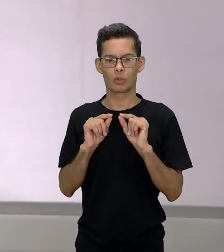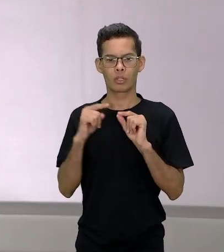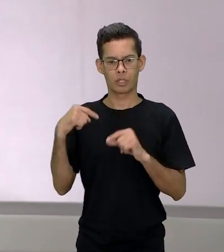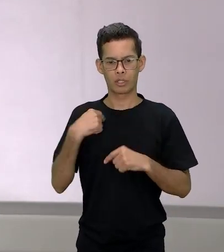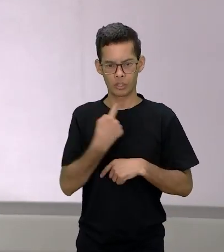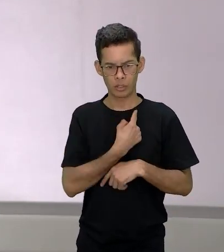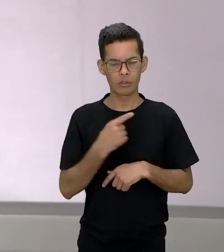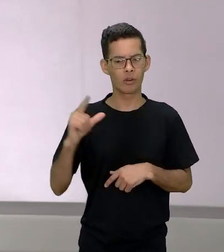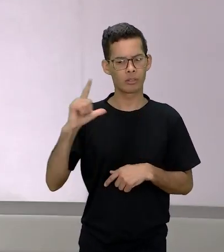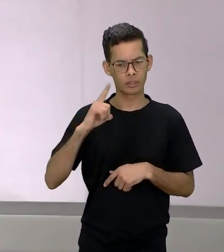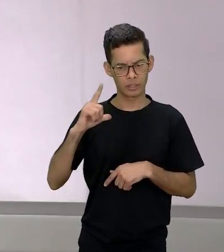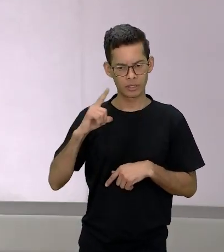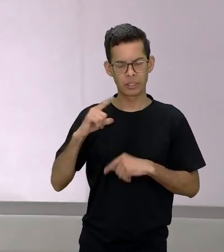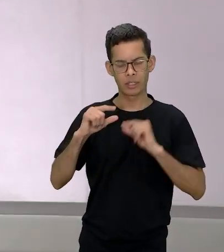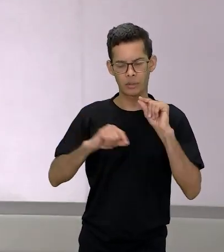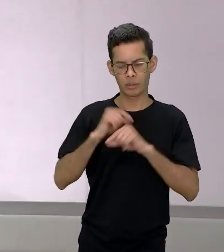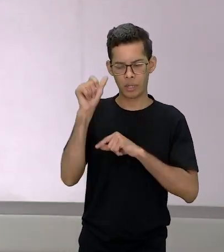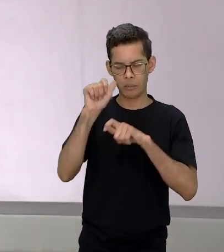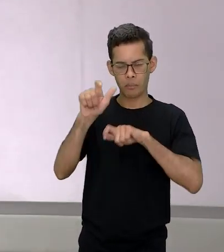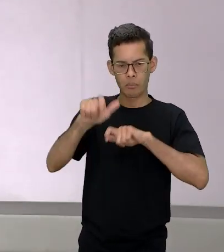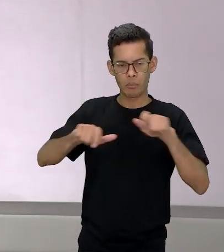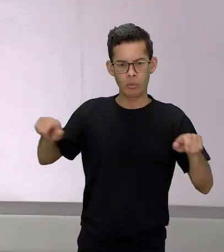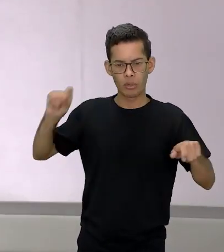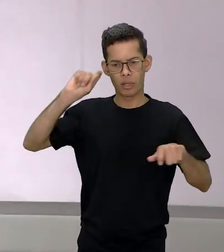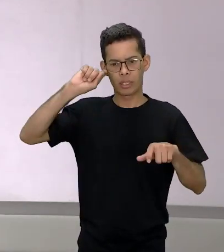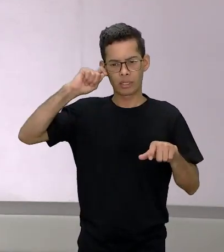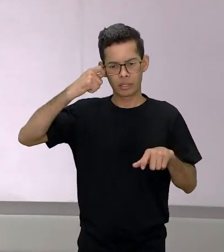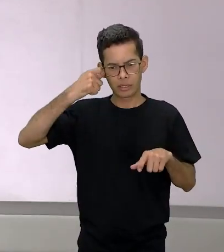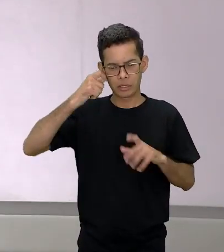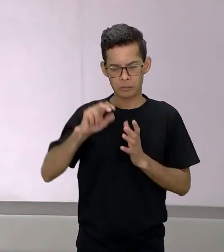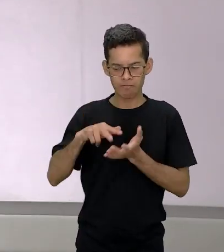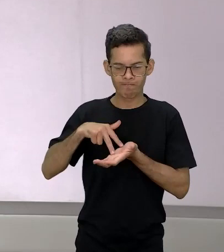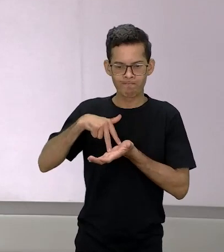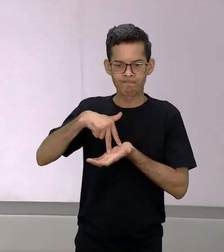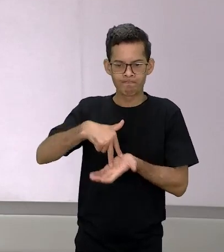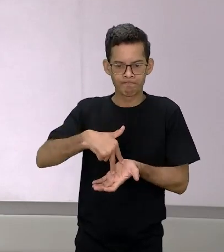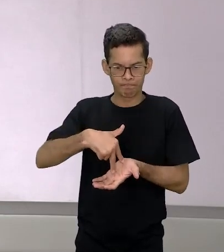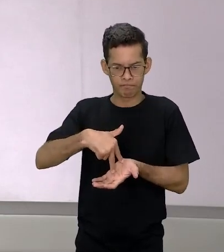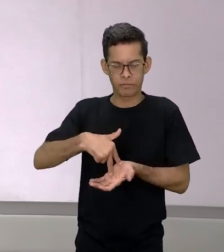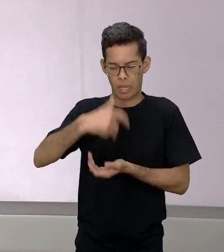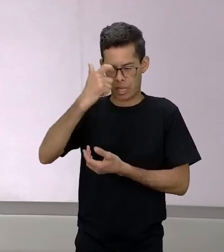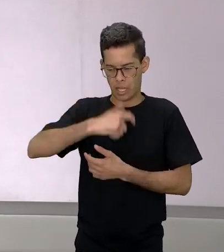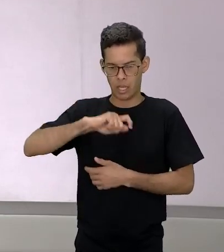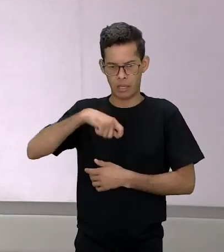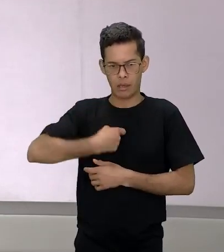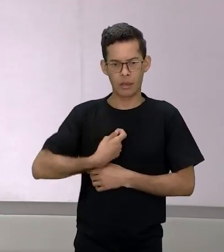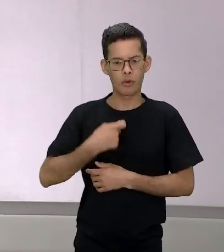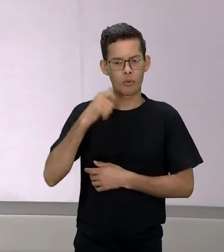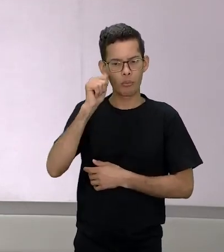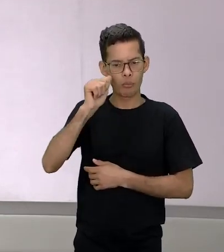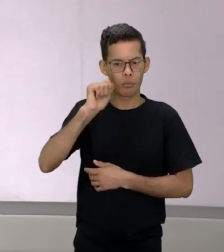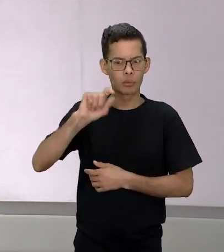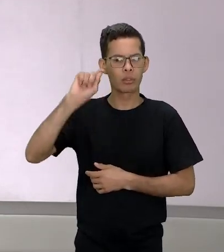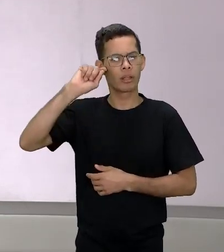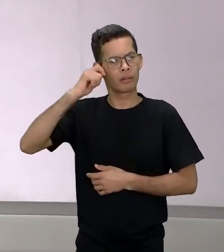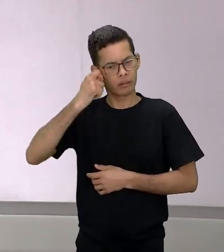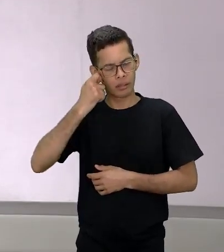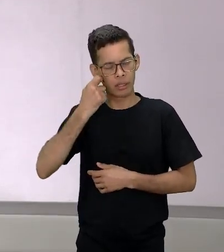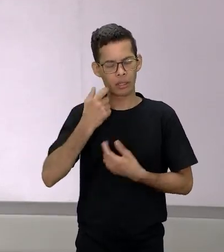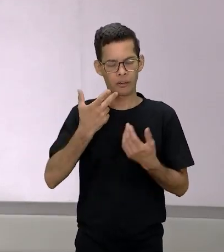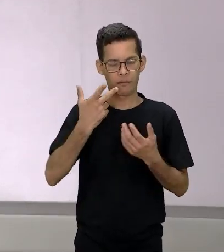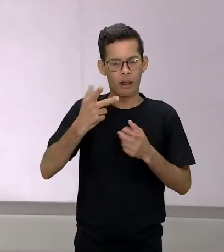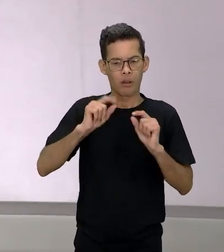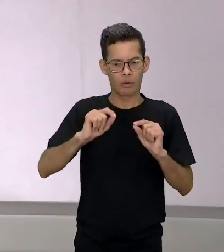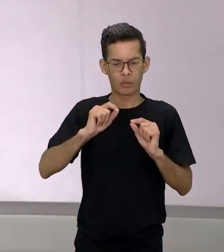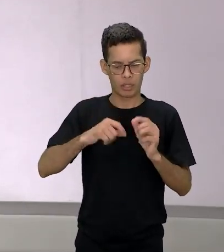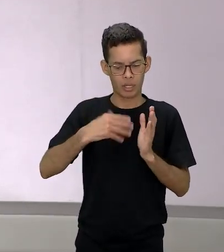temos mulheres negras né e que resistem então eu como mulher negra no meu entendimento esse livro ele